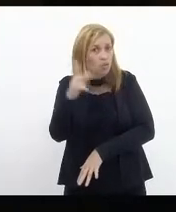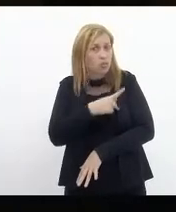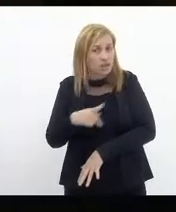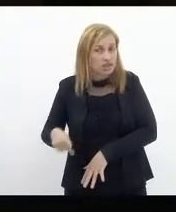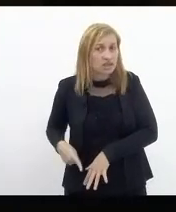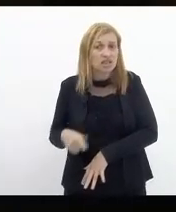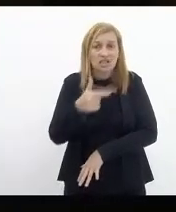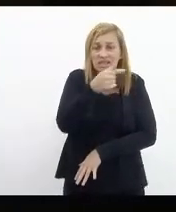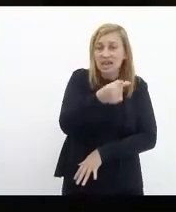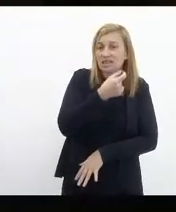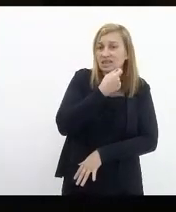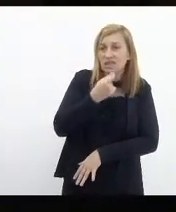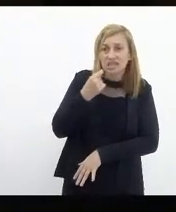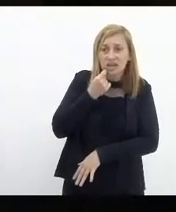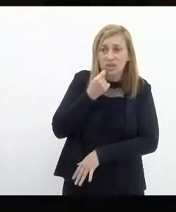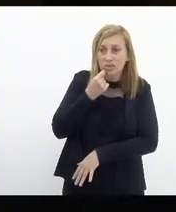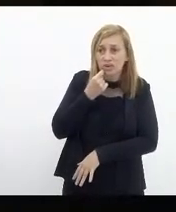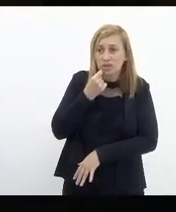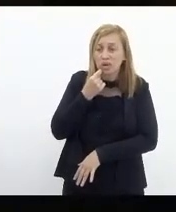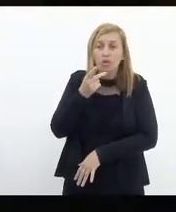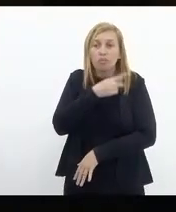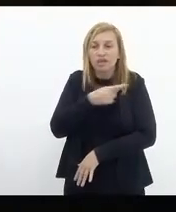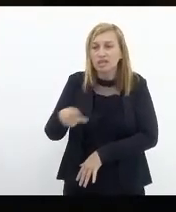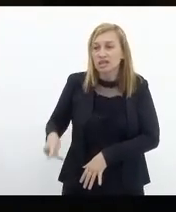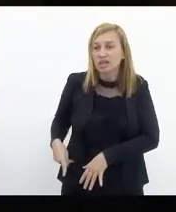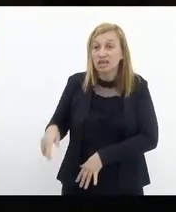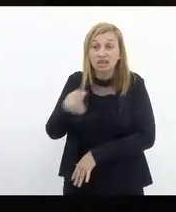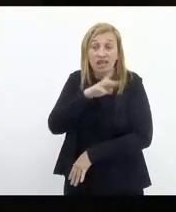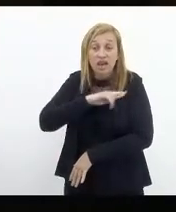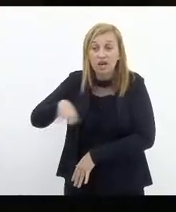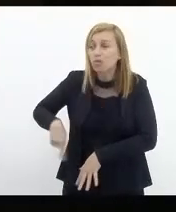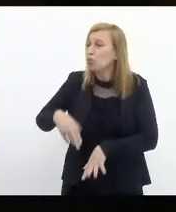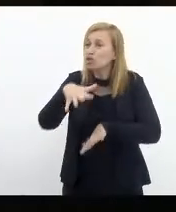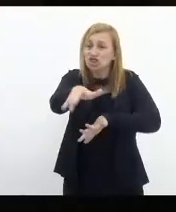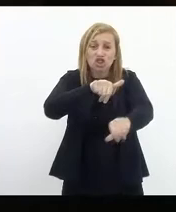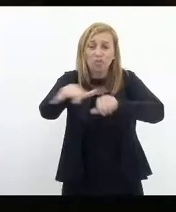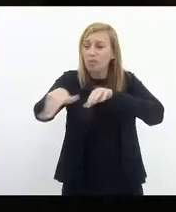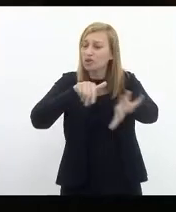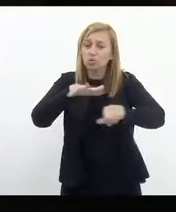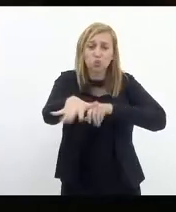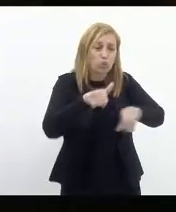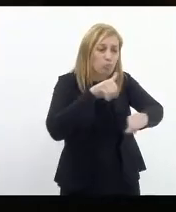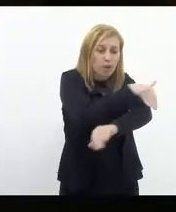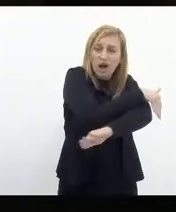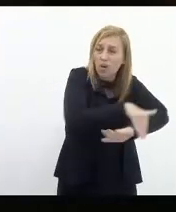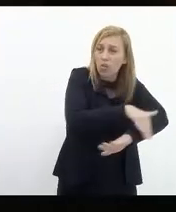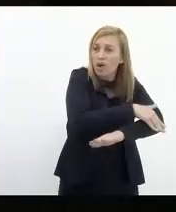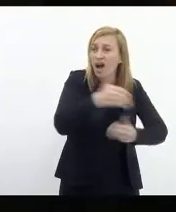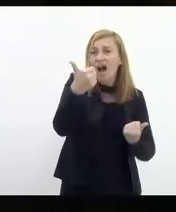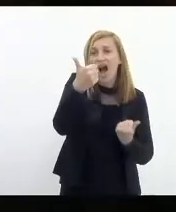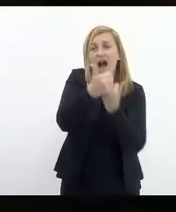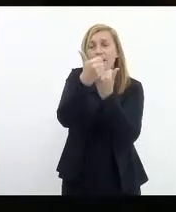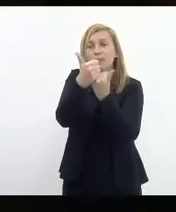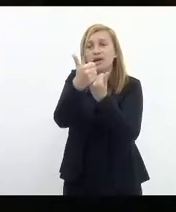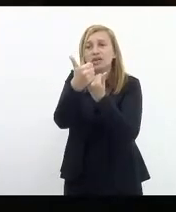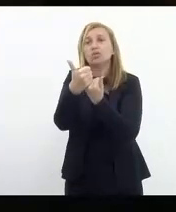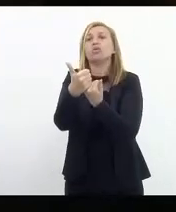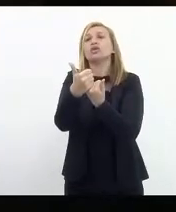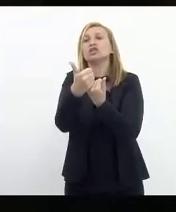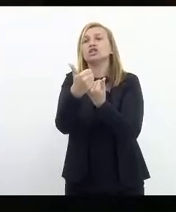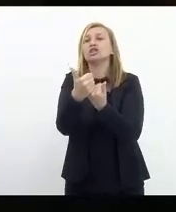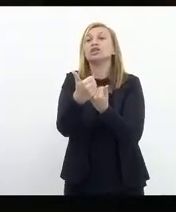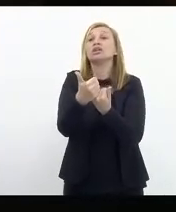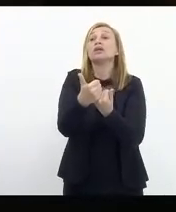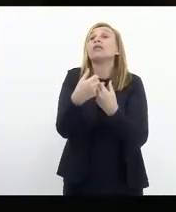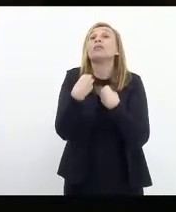último 7 de setembro, com o presidente da república chamando para ruas apoiadores e apoiadoras